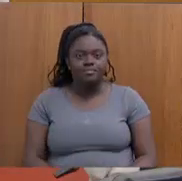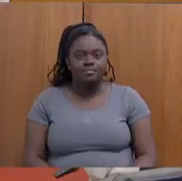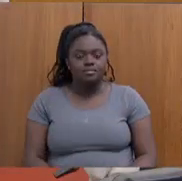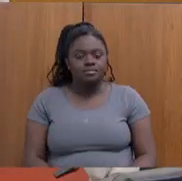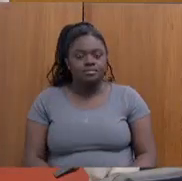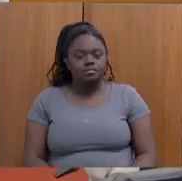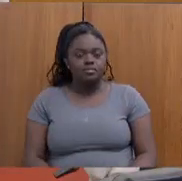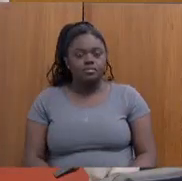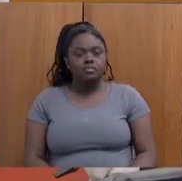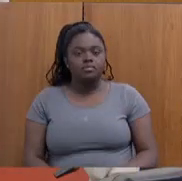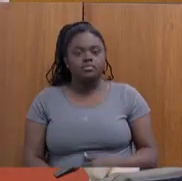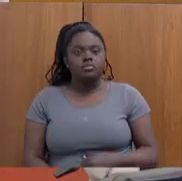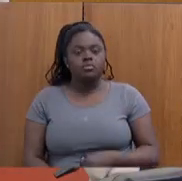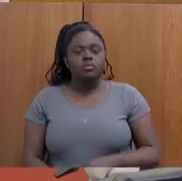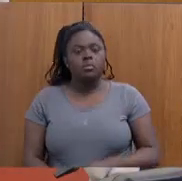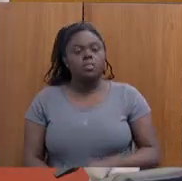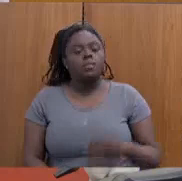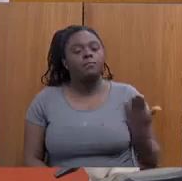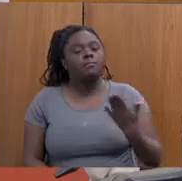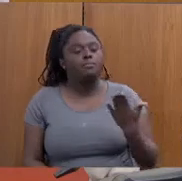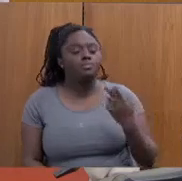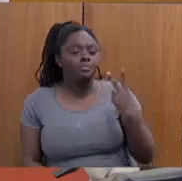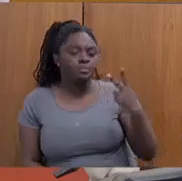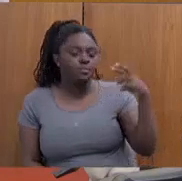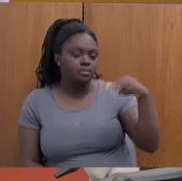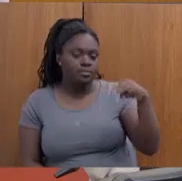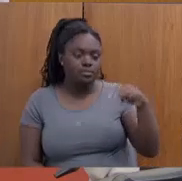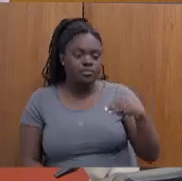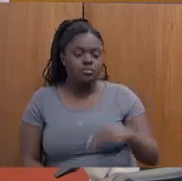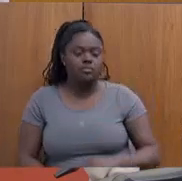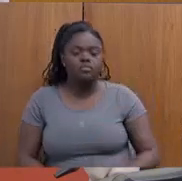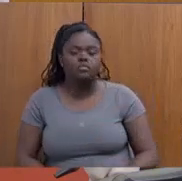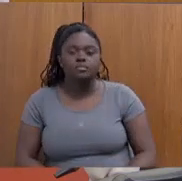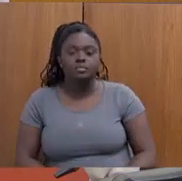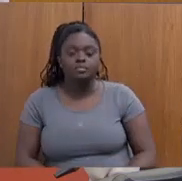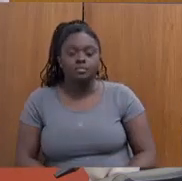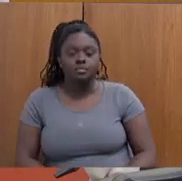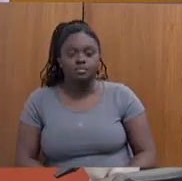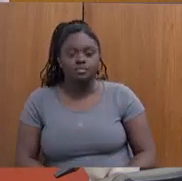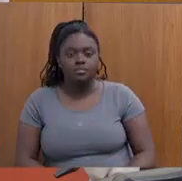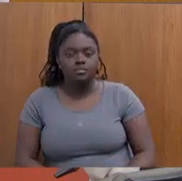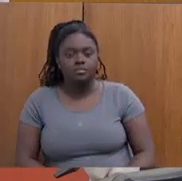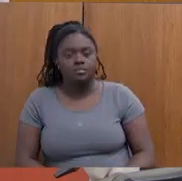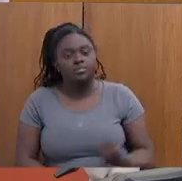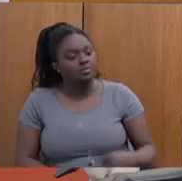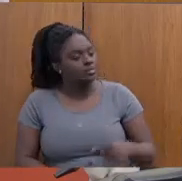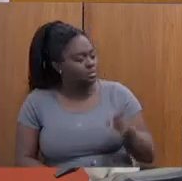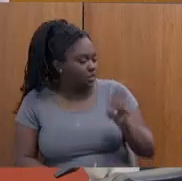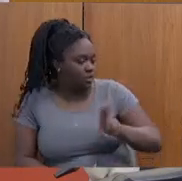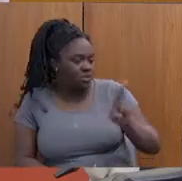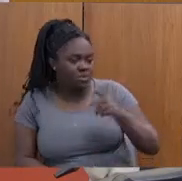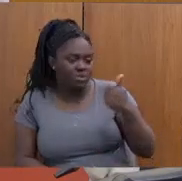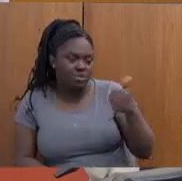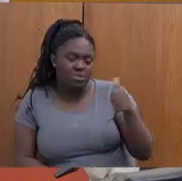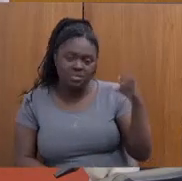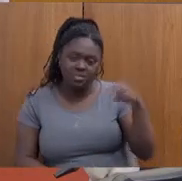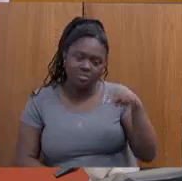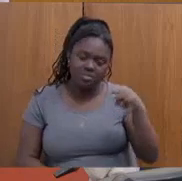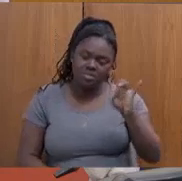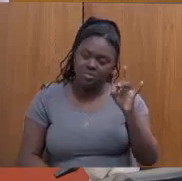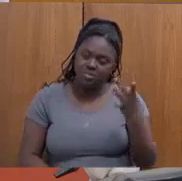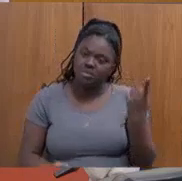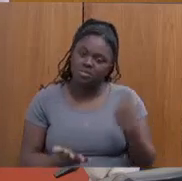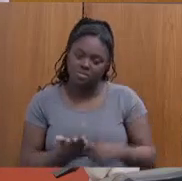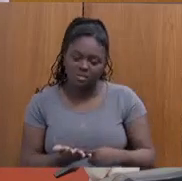A tréplica é dois minutos, não é? Tá. Só avisar, porque a senhora usou 11 minutos. Aí é só a gente combinar e ficar